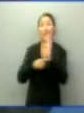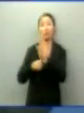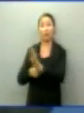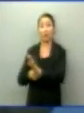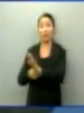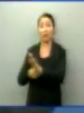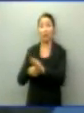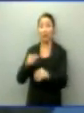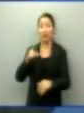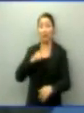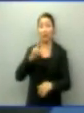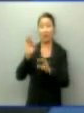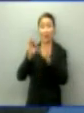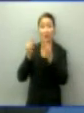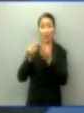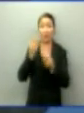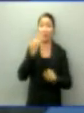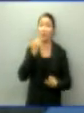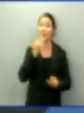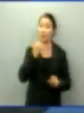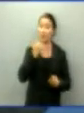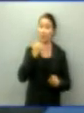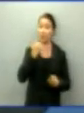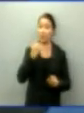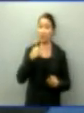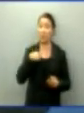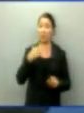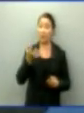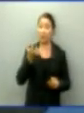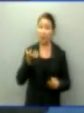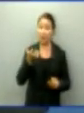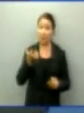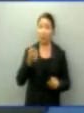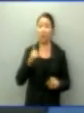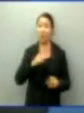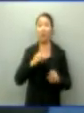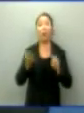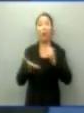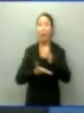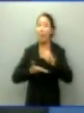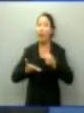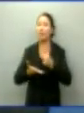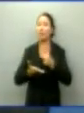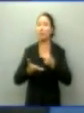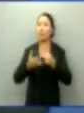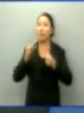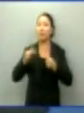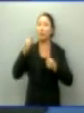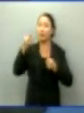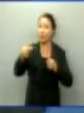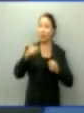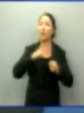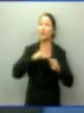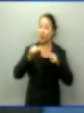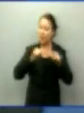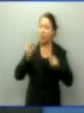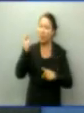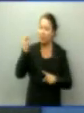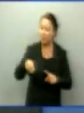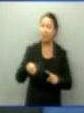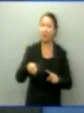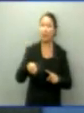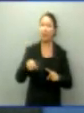e o feijão nas nossas famílias. Mas, acima de tudo, nós queremos um grande programa de geração de emprego e renda. Nós vamos